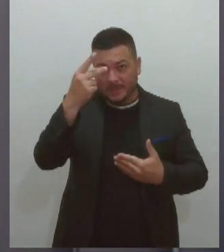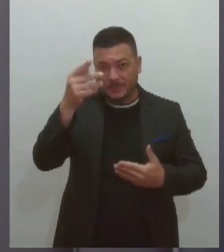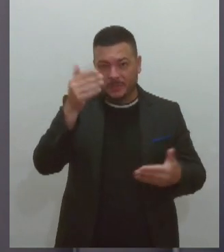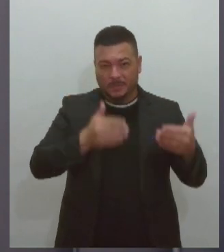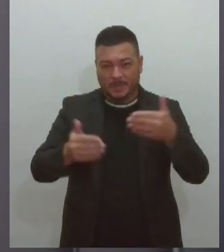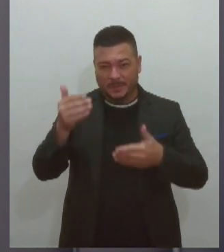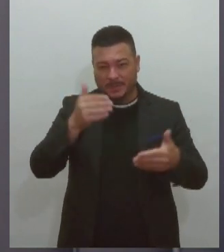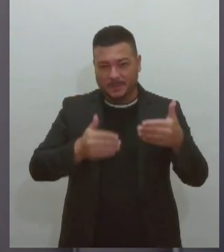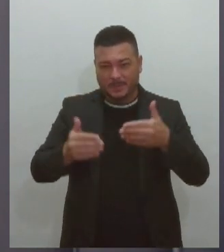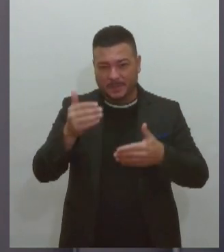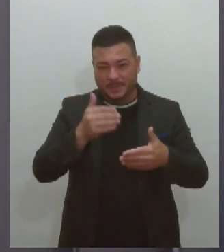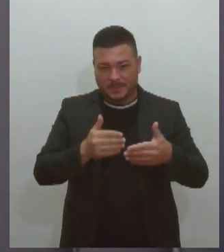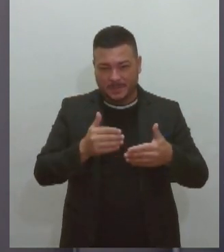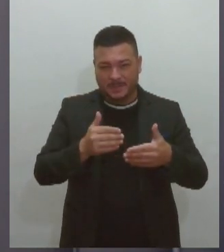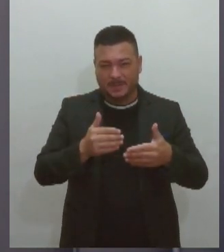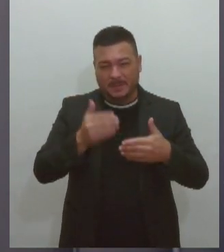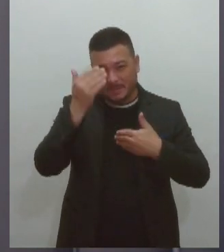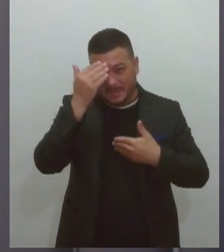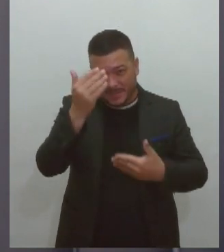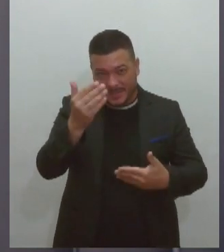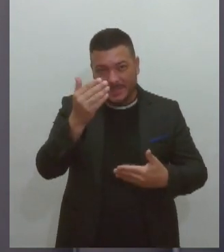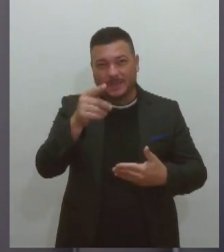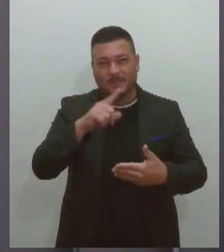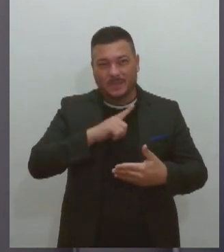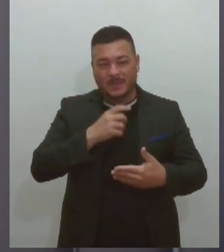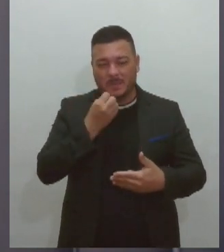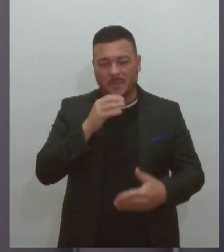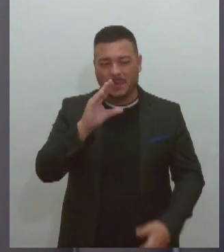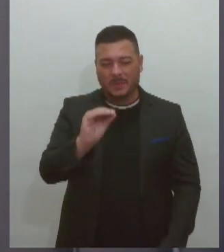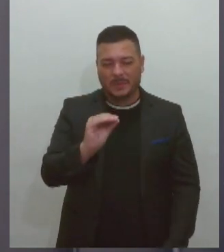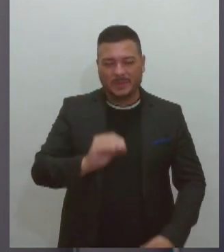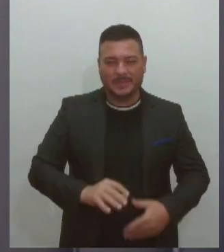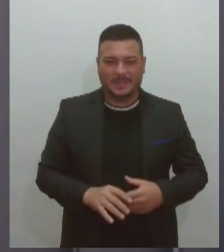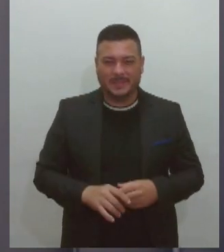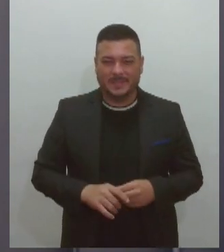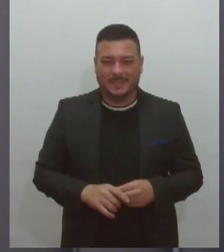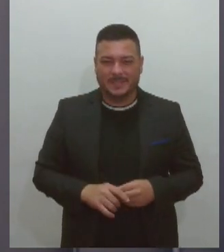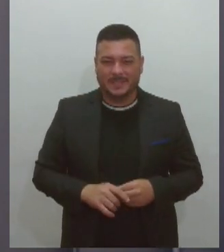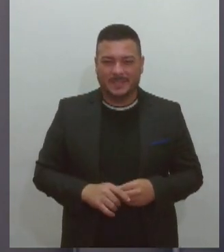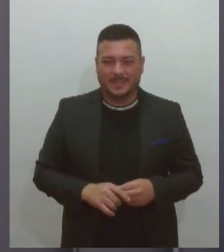Muito obrigado e você tenha uma boa noite. Muito obrigado.